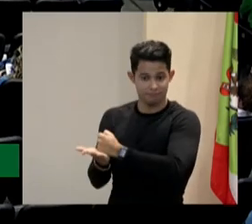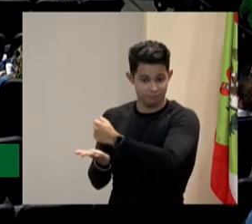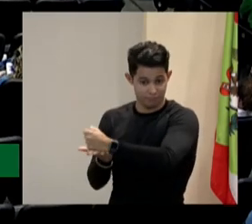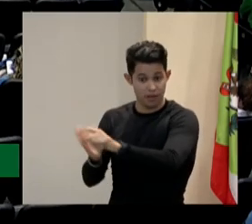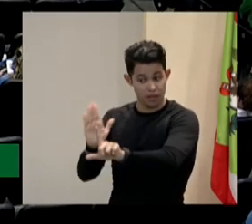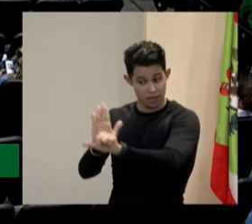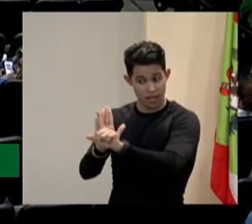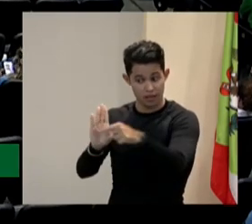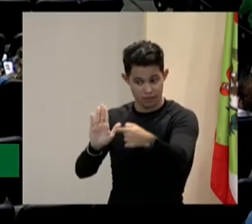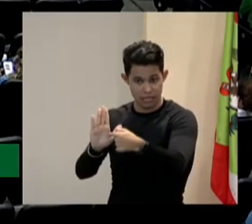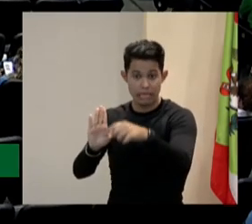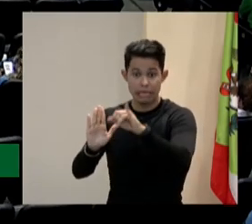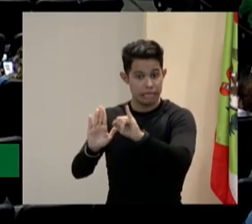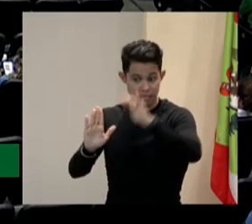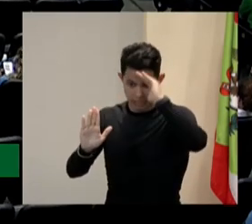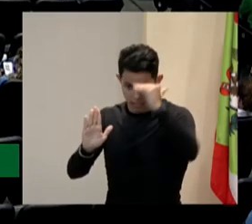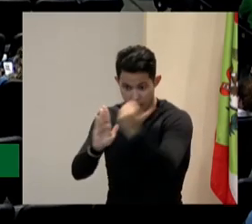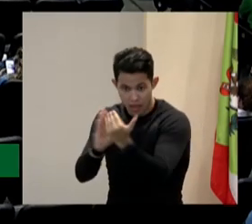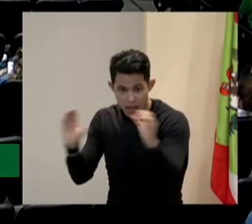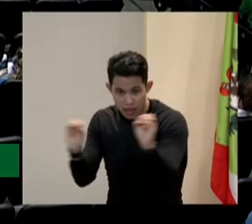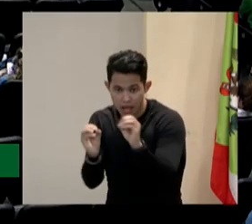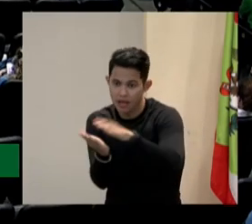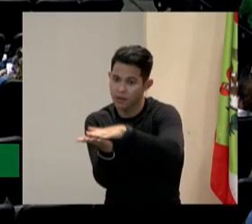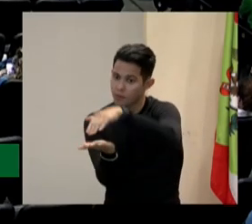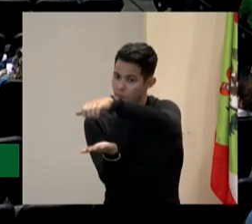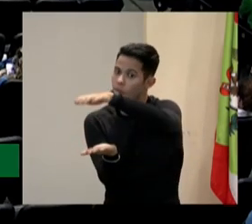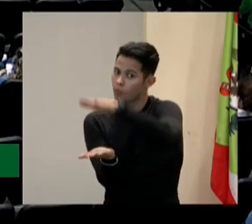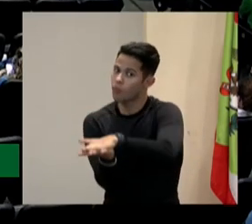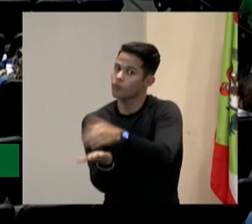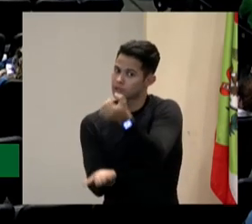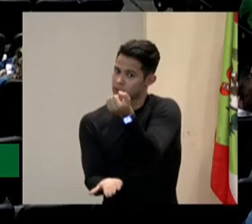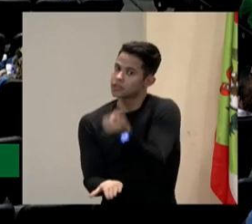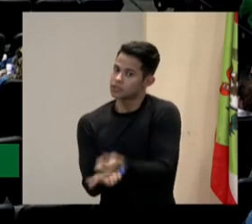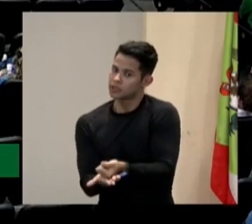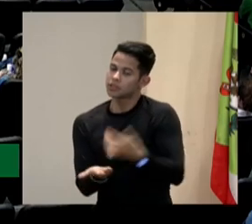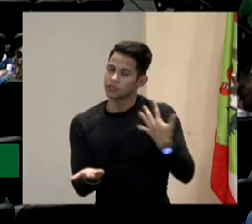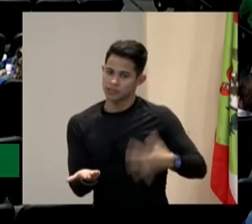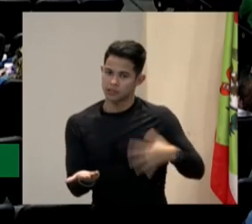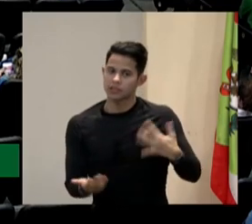bem pesada que é paga por pessoa caso